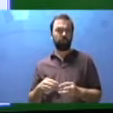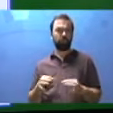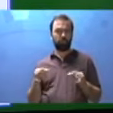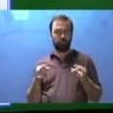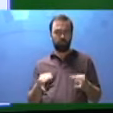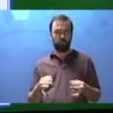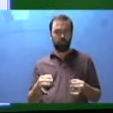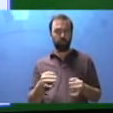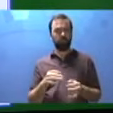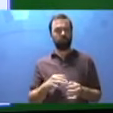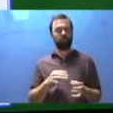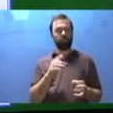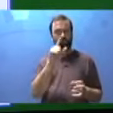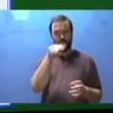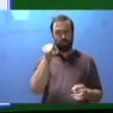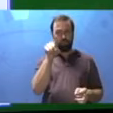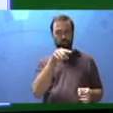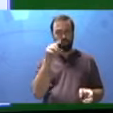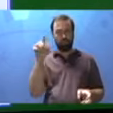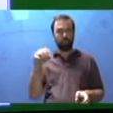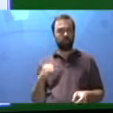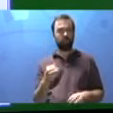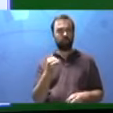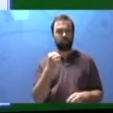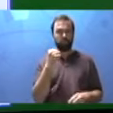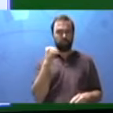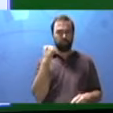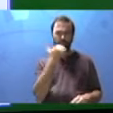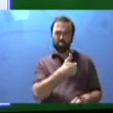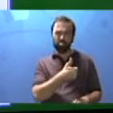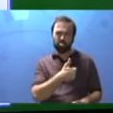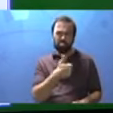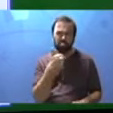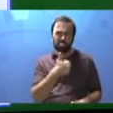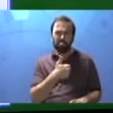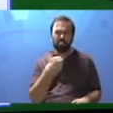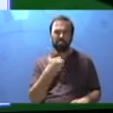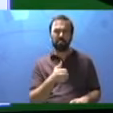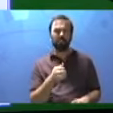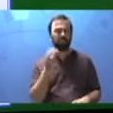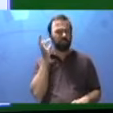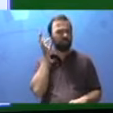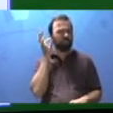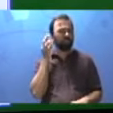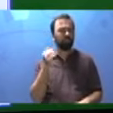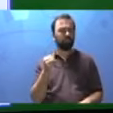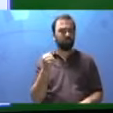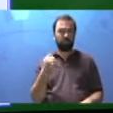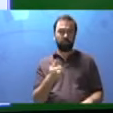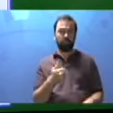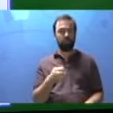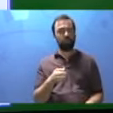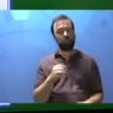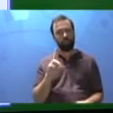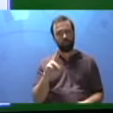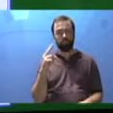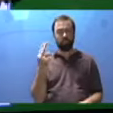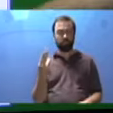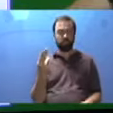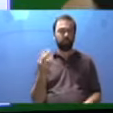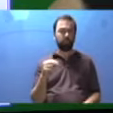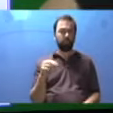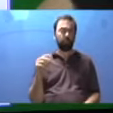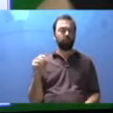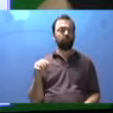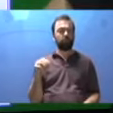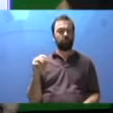avaliar e vai pôr. Está bom? Está ótimo, bom ou ruim? Lá na pintura. E a limpeza? A escola é